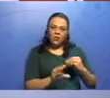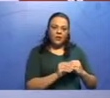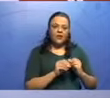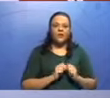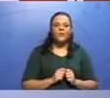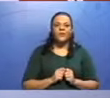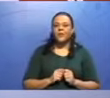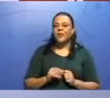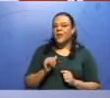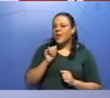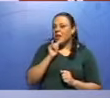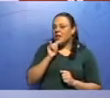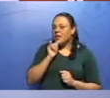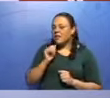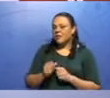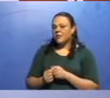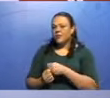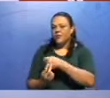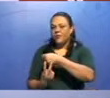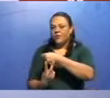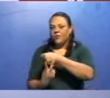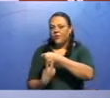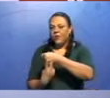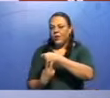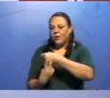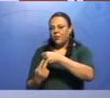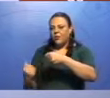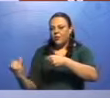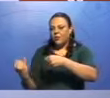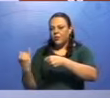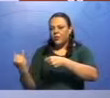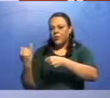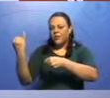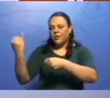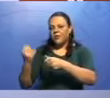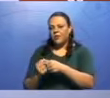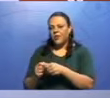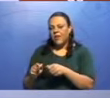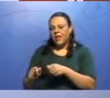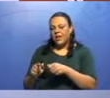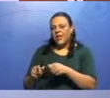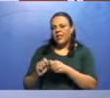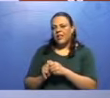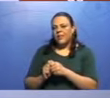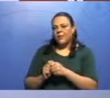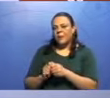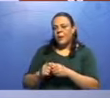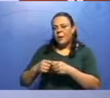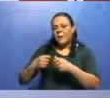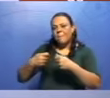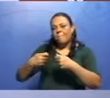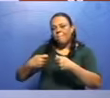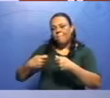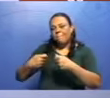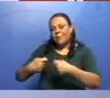Sempre que eu tiver esse verbo que é significativo, eu posso dizer que ele é transitivo ou